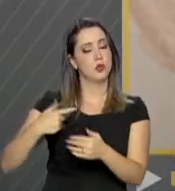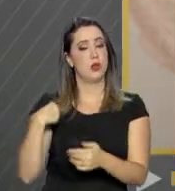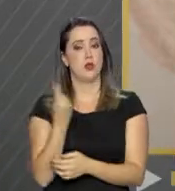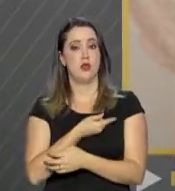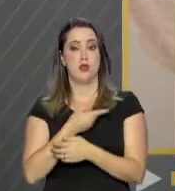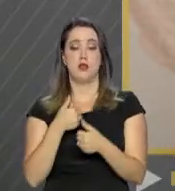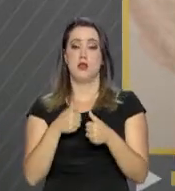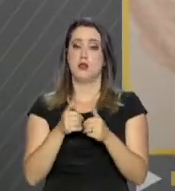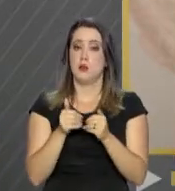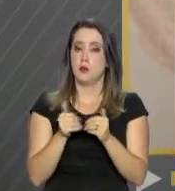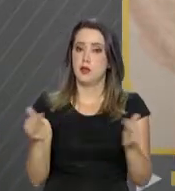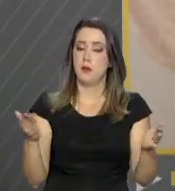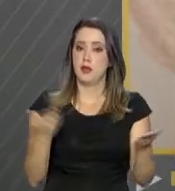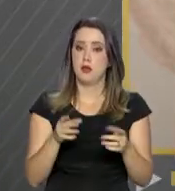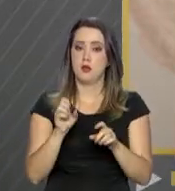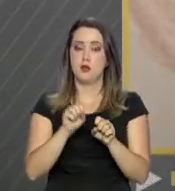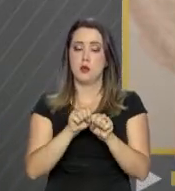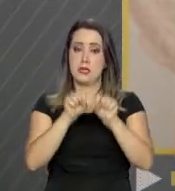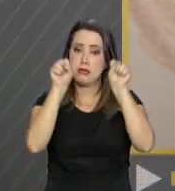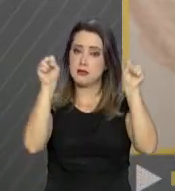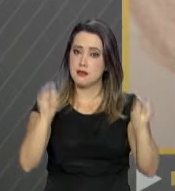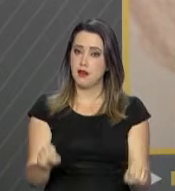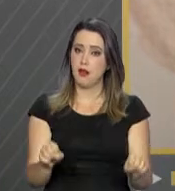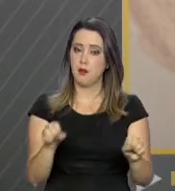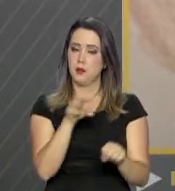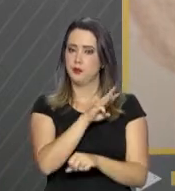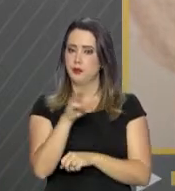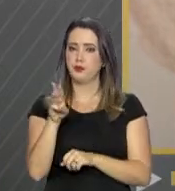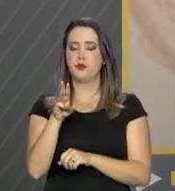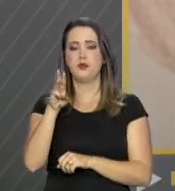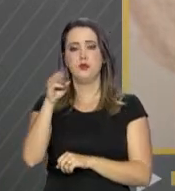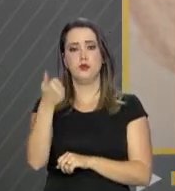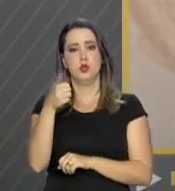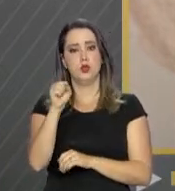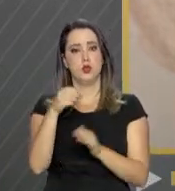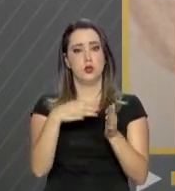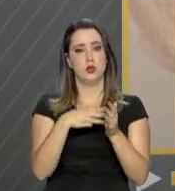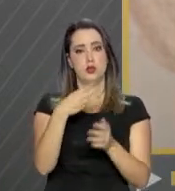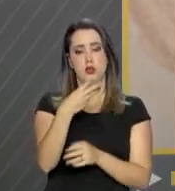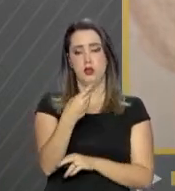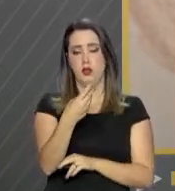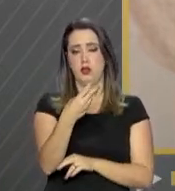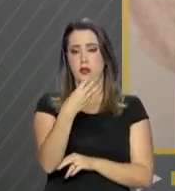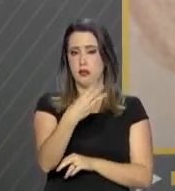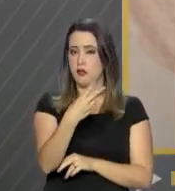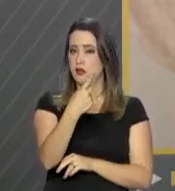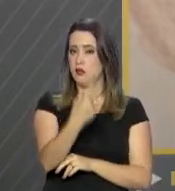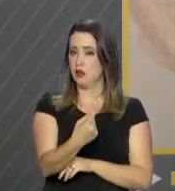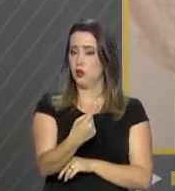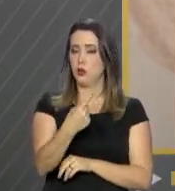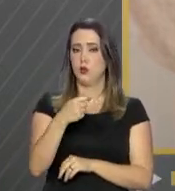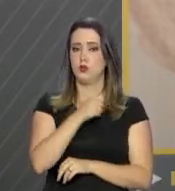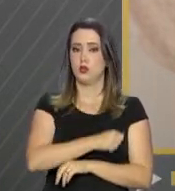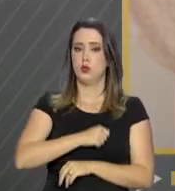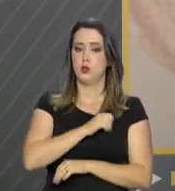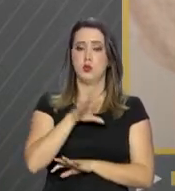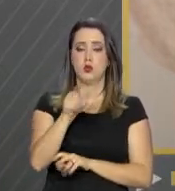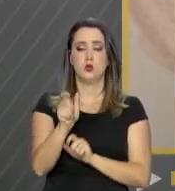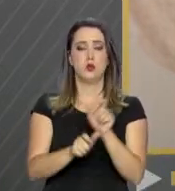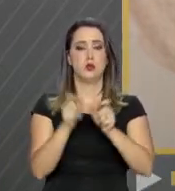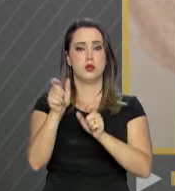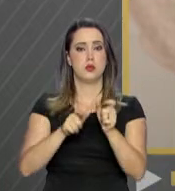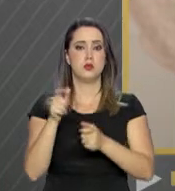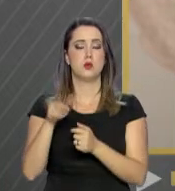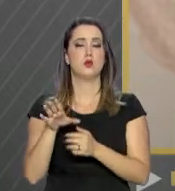abrindo o sistema nesta segunda-feira, dia 18 até o dia 31 de agosto, para que todos os estudantes quilombolas e